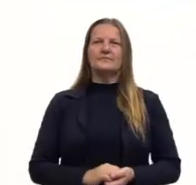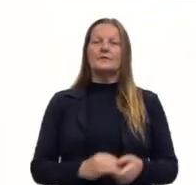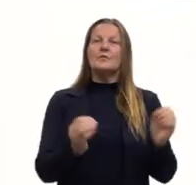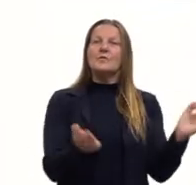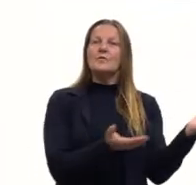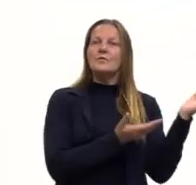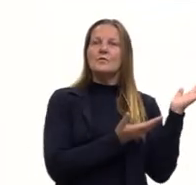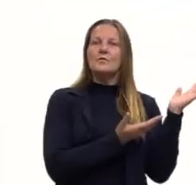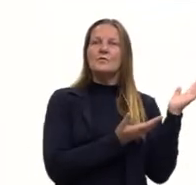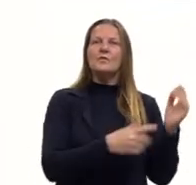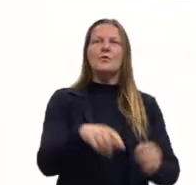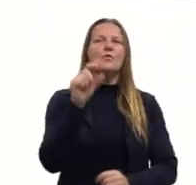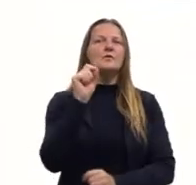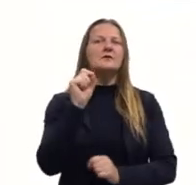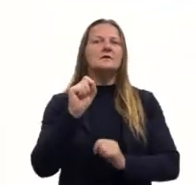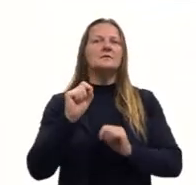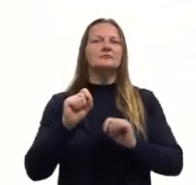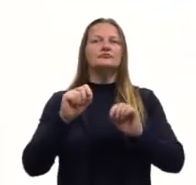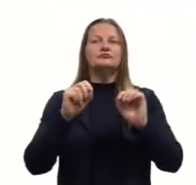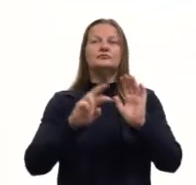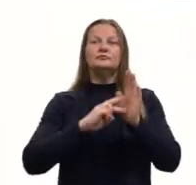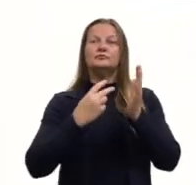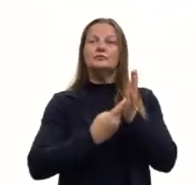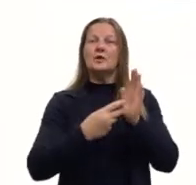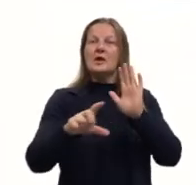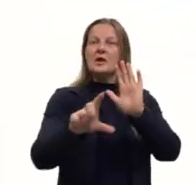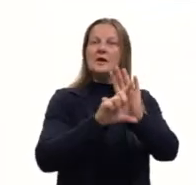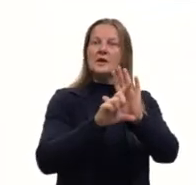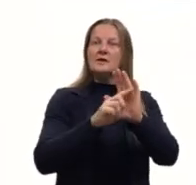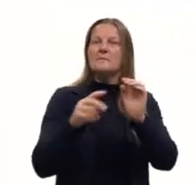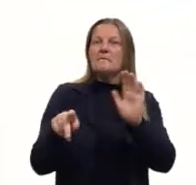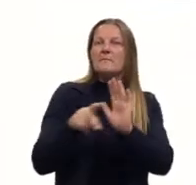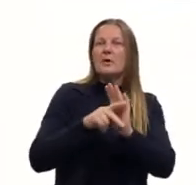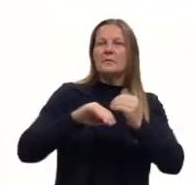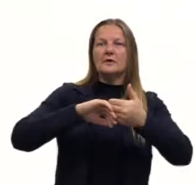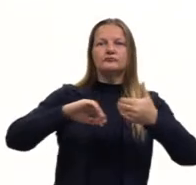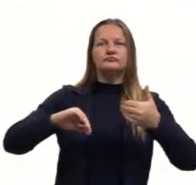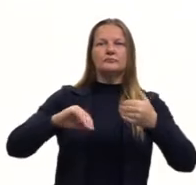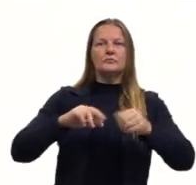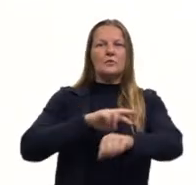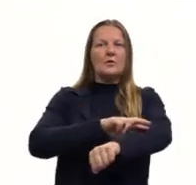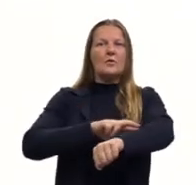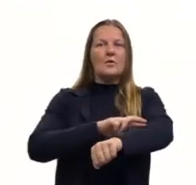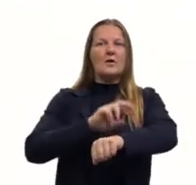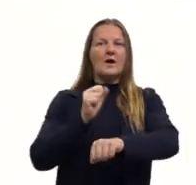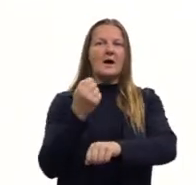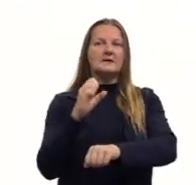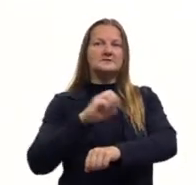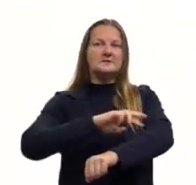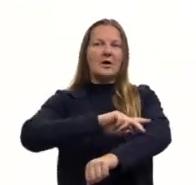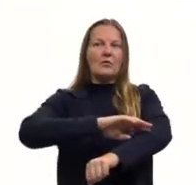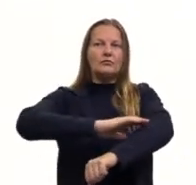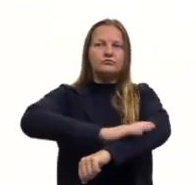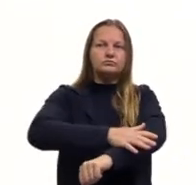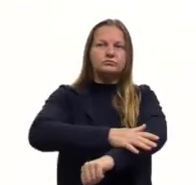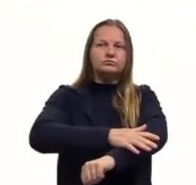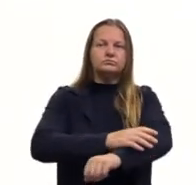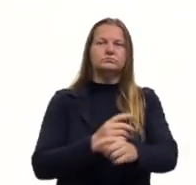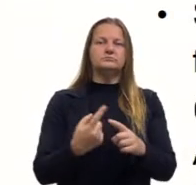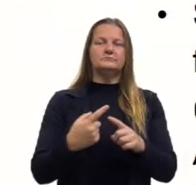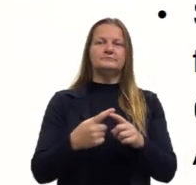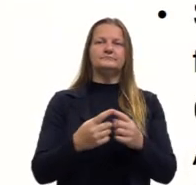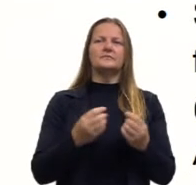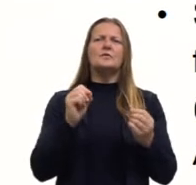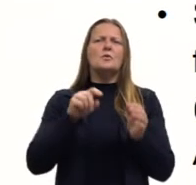O que foram as leis de segregação racial? Esse é o título da nossa aula de hoje e também é a nossa